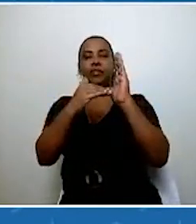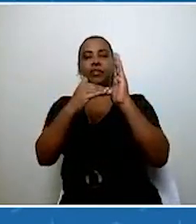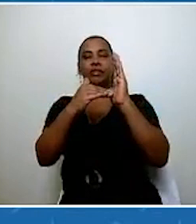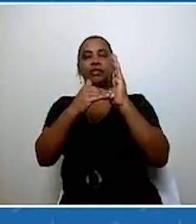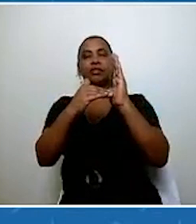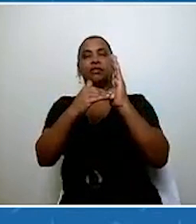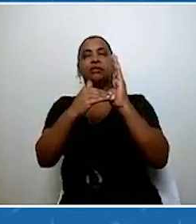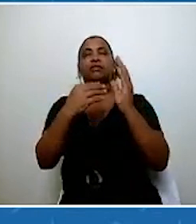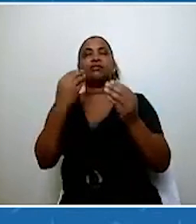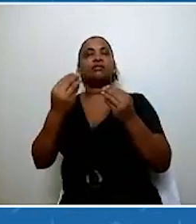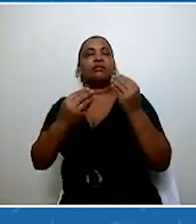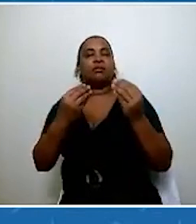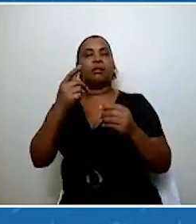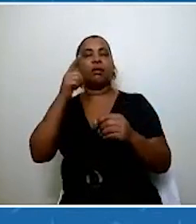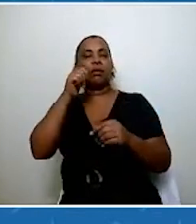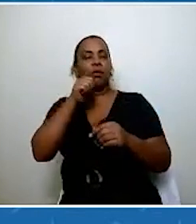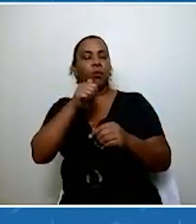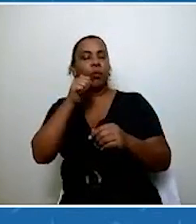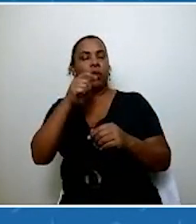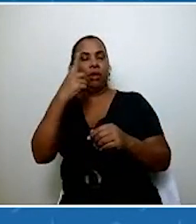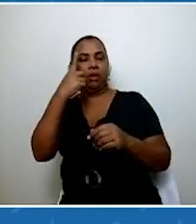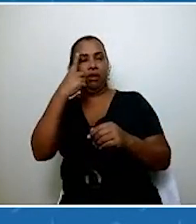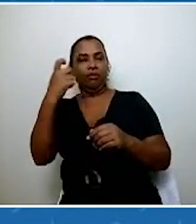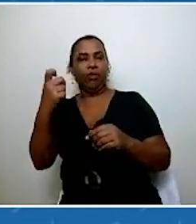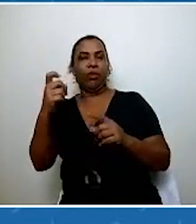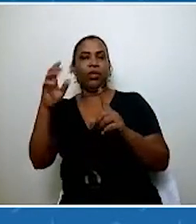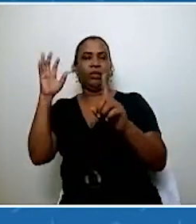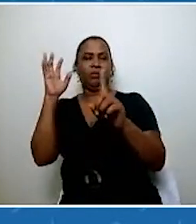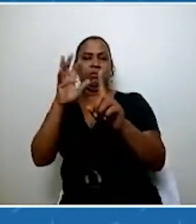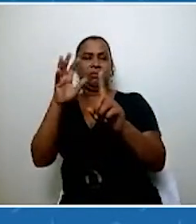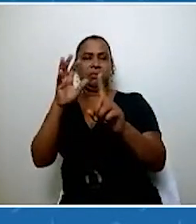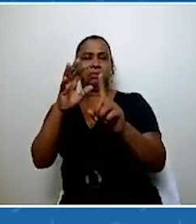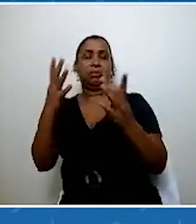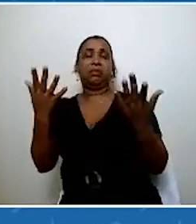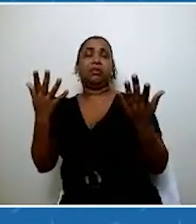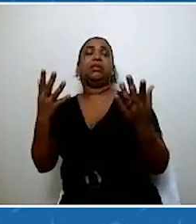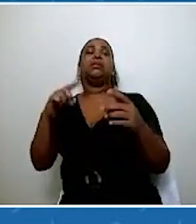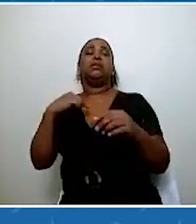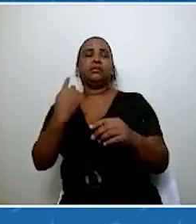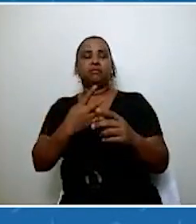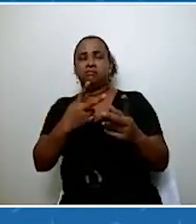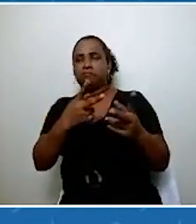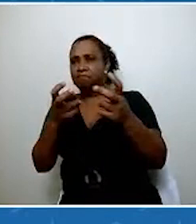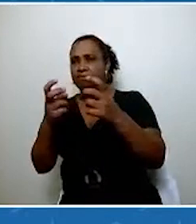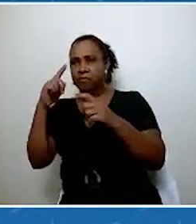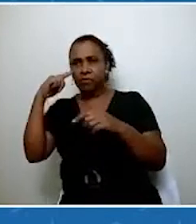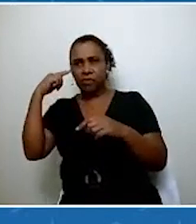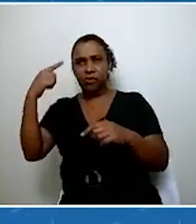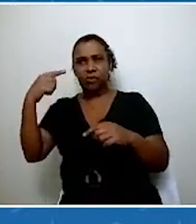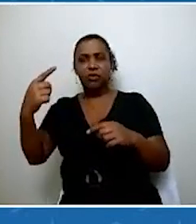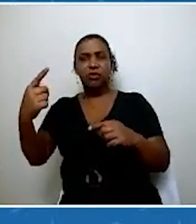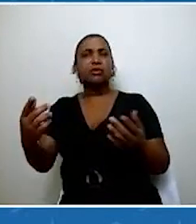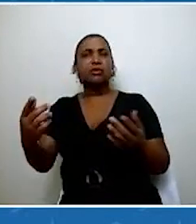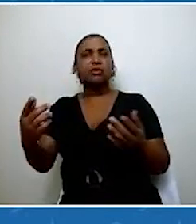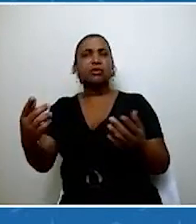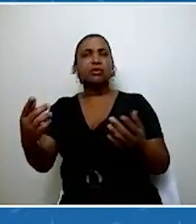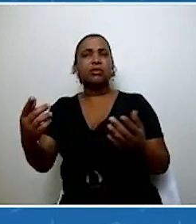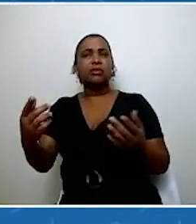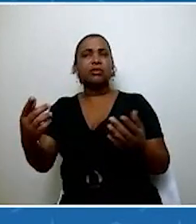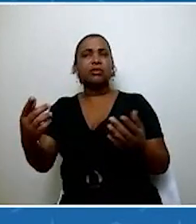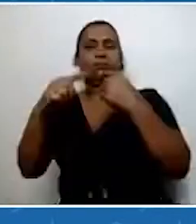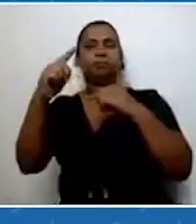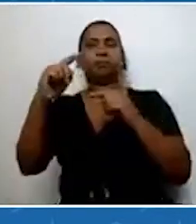vítimas de violência, porque se tem uma coisa que a gente observa no dia a dia e houve um crescimento muito grande aí do